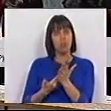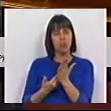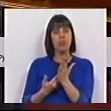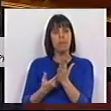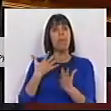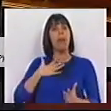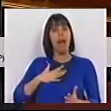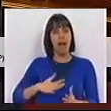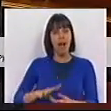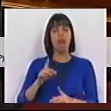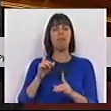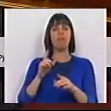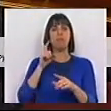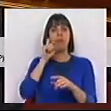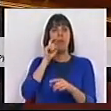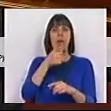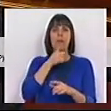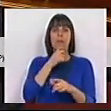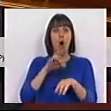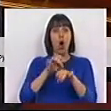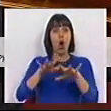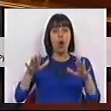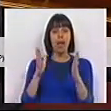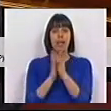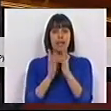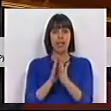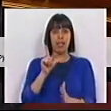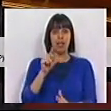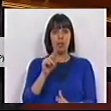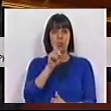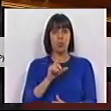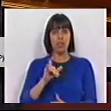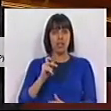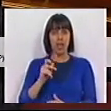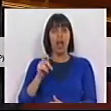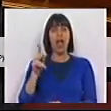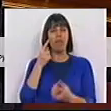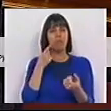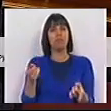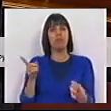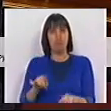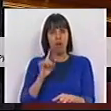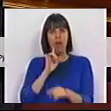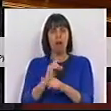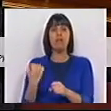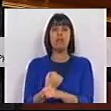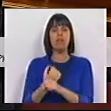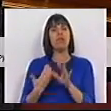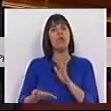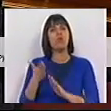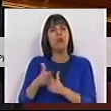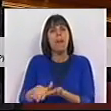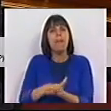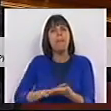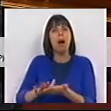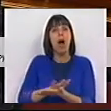pretendem, em nome da sustentabilidade do Hospital de Santa Luzia de Elvas, a reclassificação do serviço de urgência